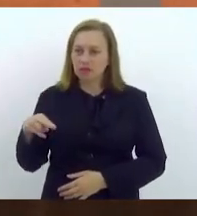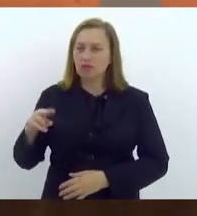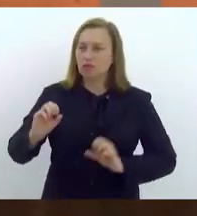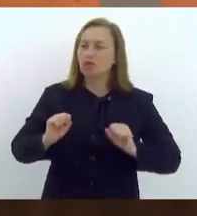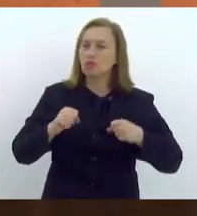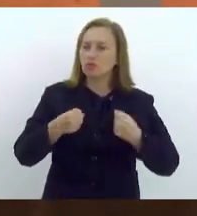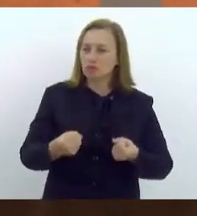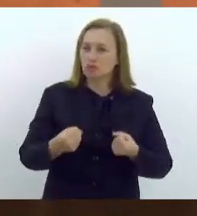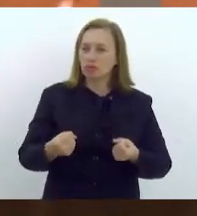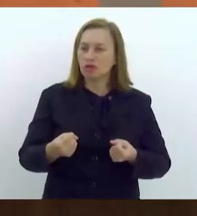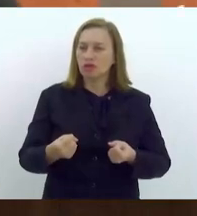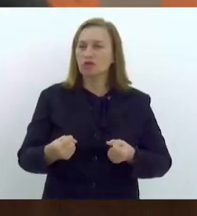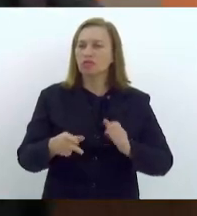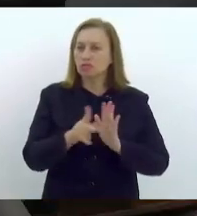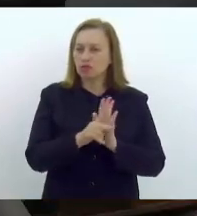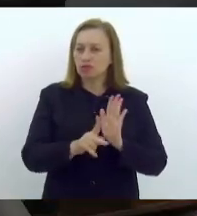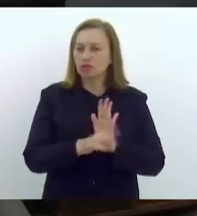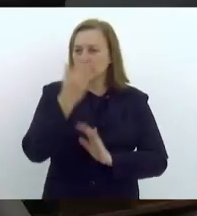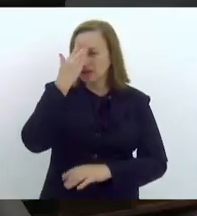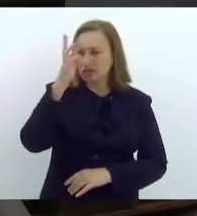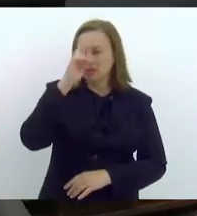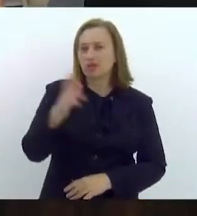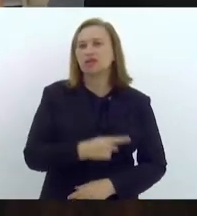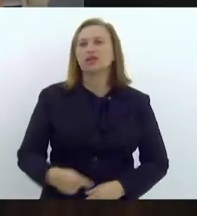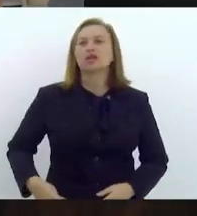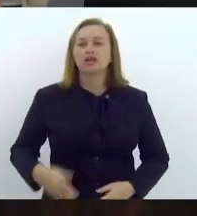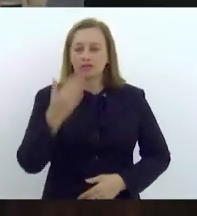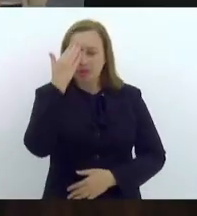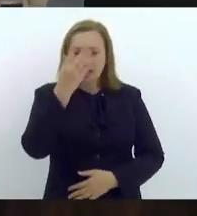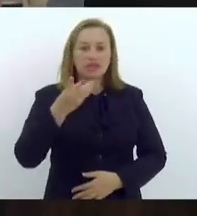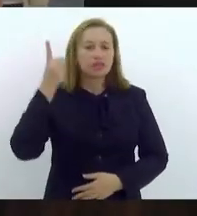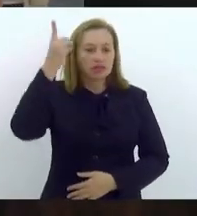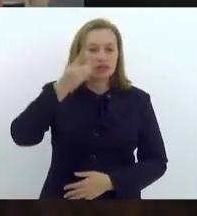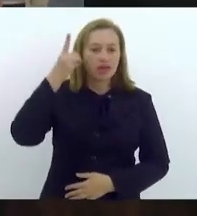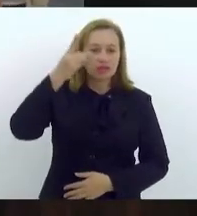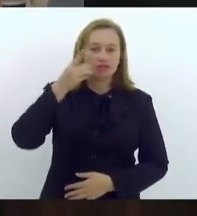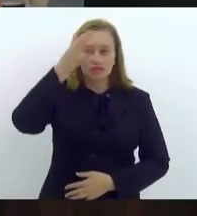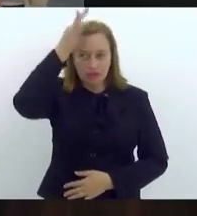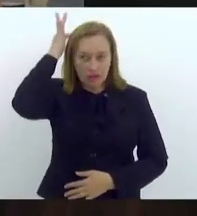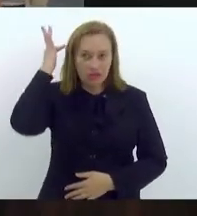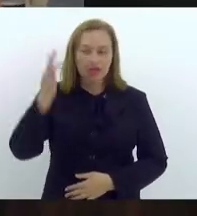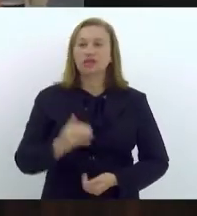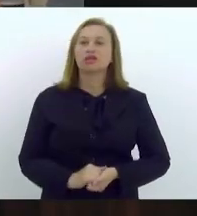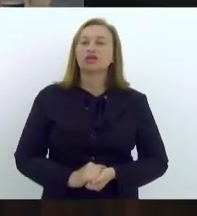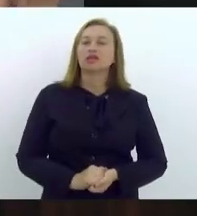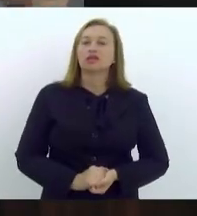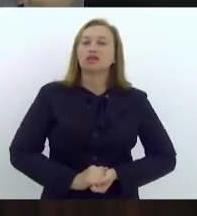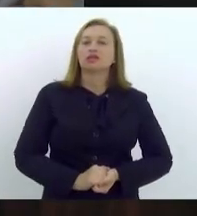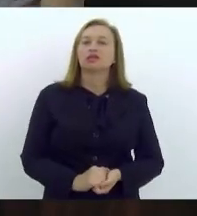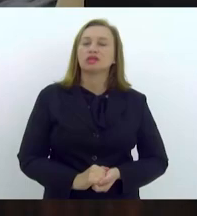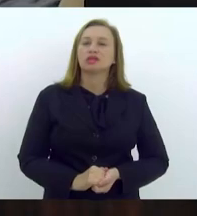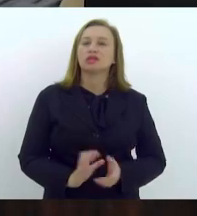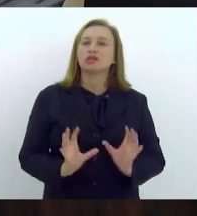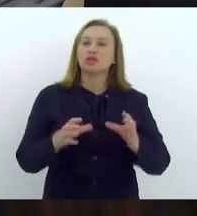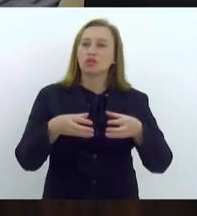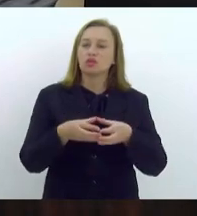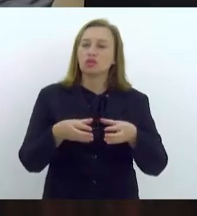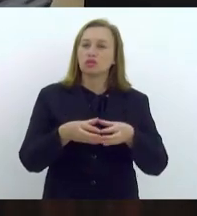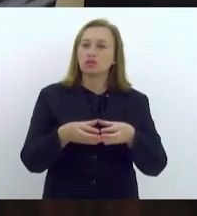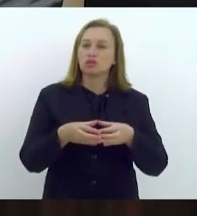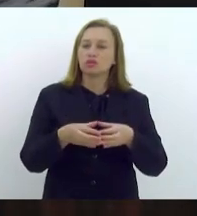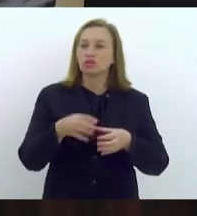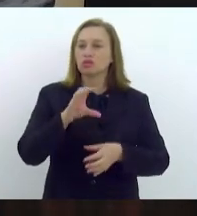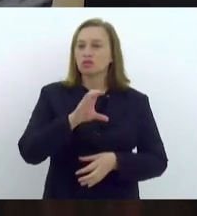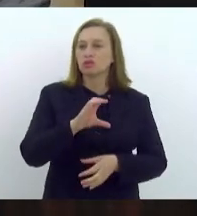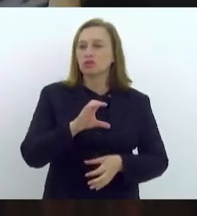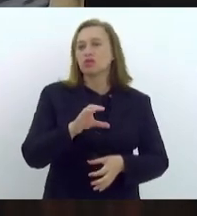Muito obrigado, presidente. Obrigado, deputado Fred. Para emitir parecer pela Comissão de Constituição e